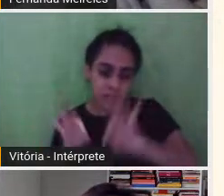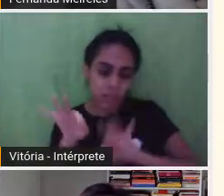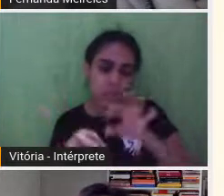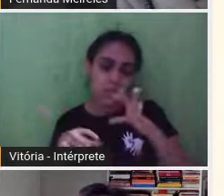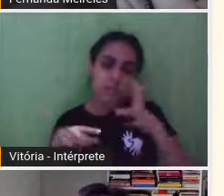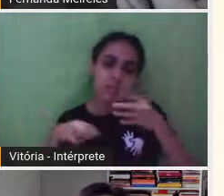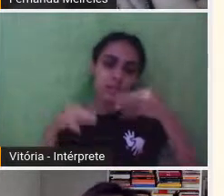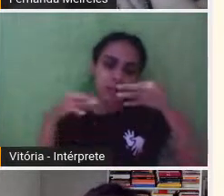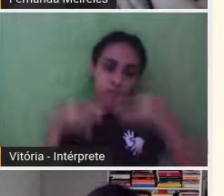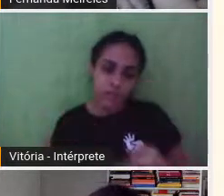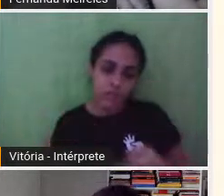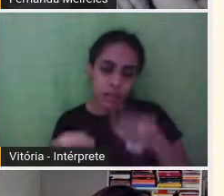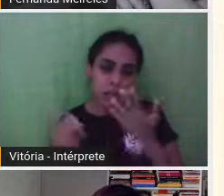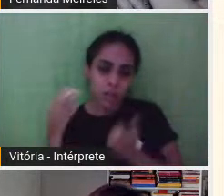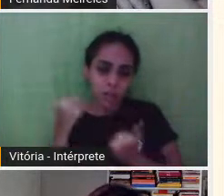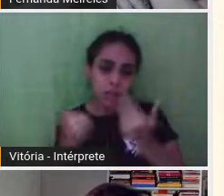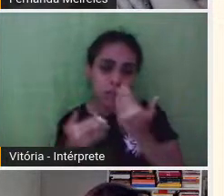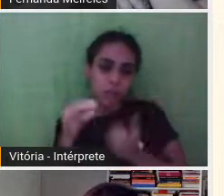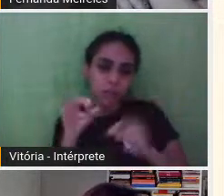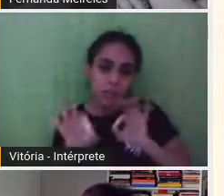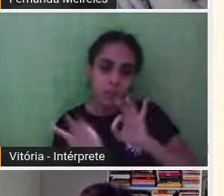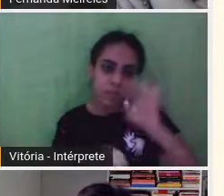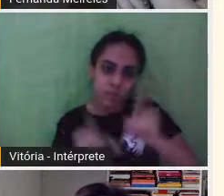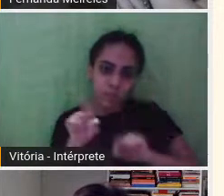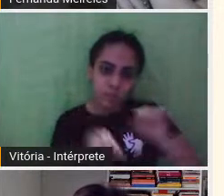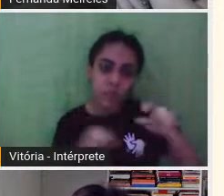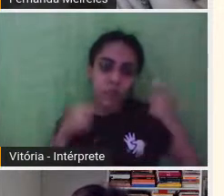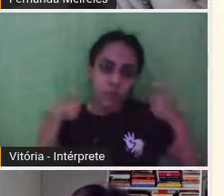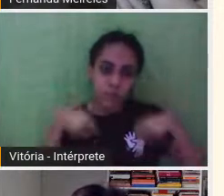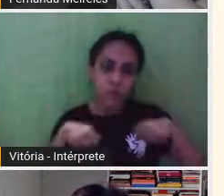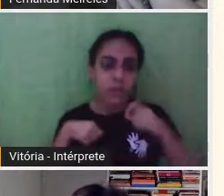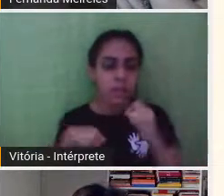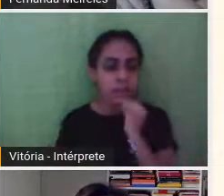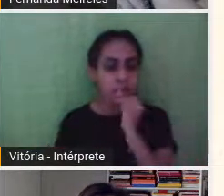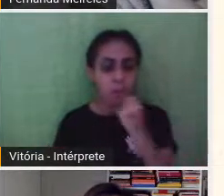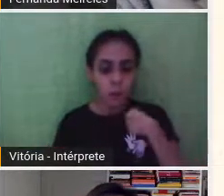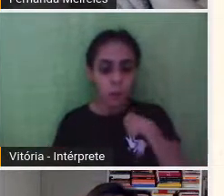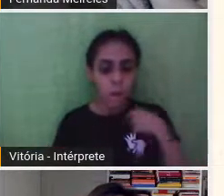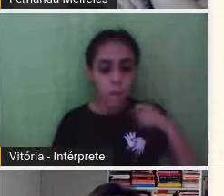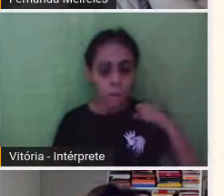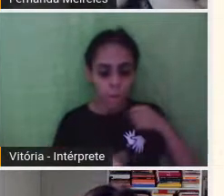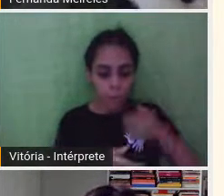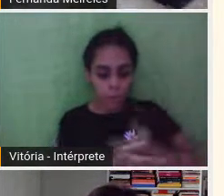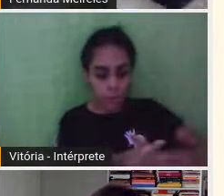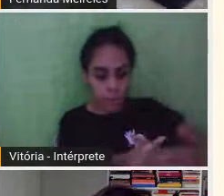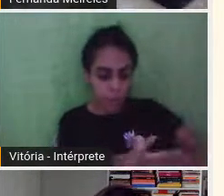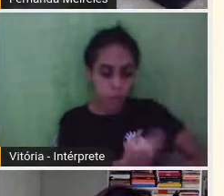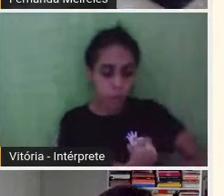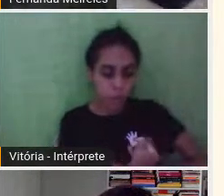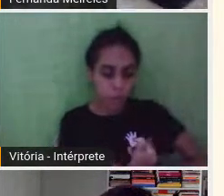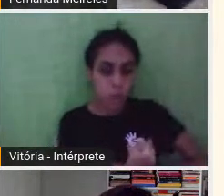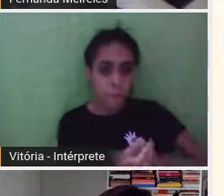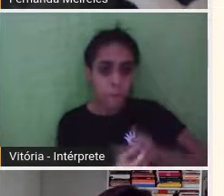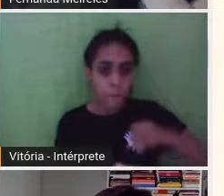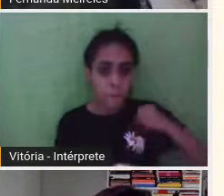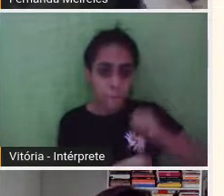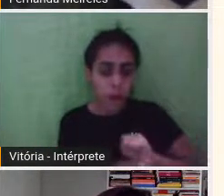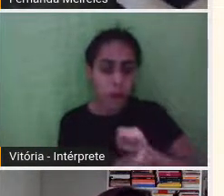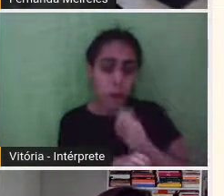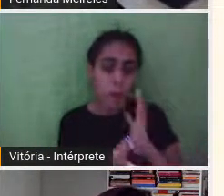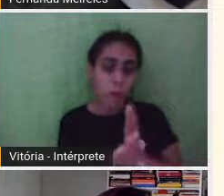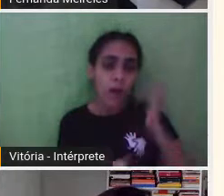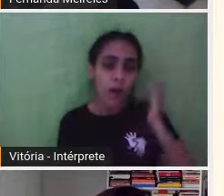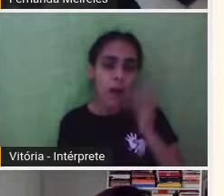inclusive eu, por exemplo, tive que parar de amamentar, porque tomei um antibiótico,